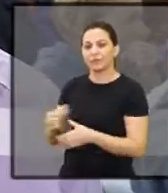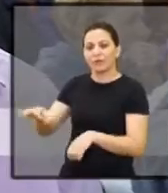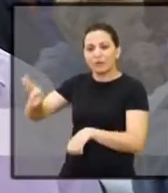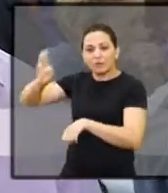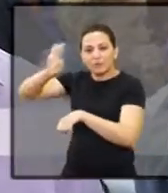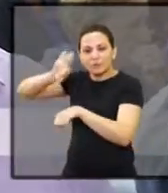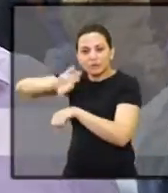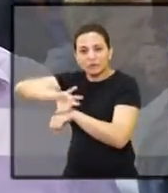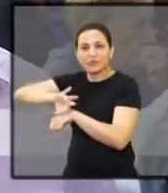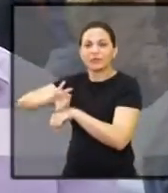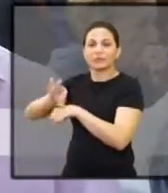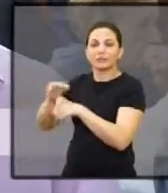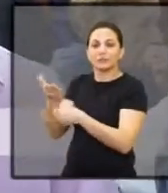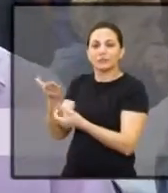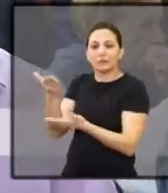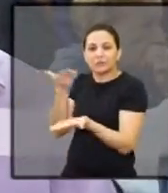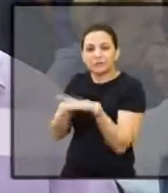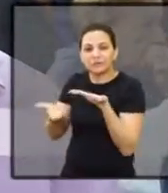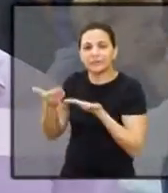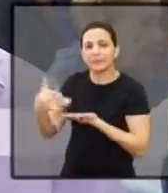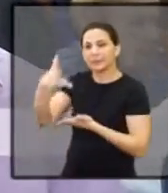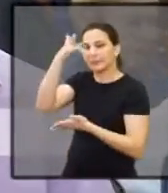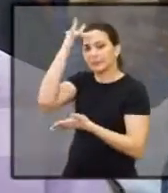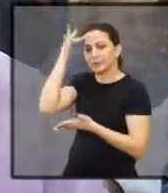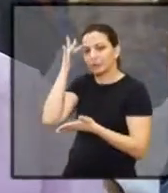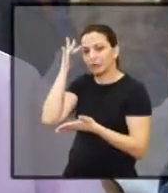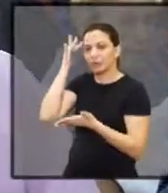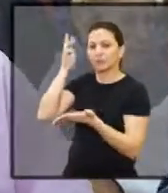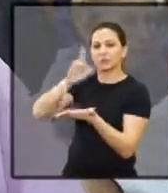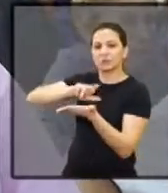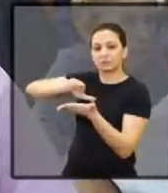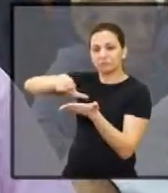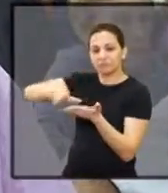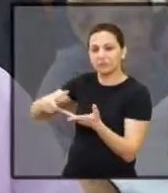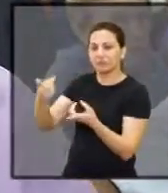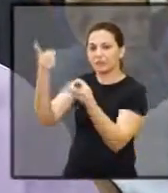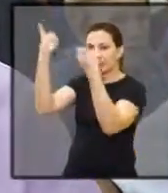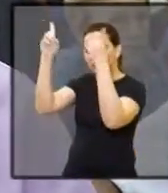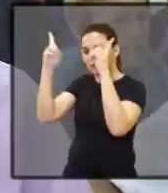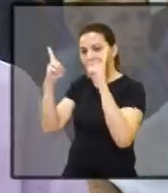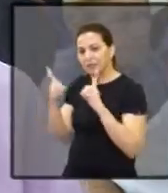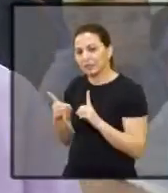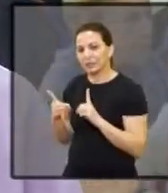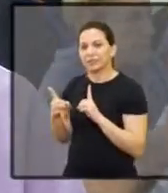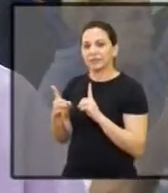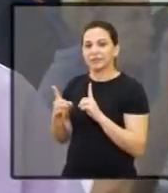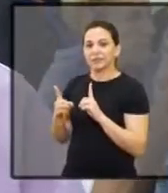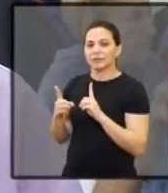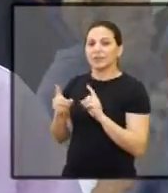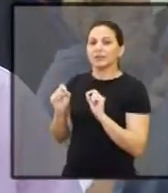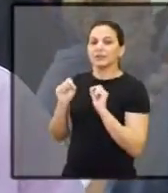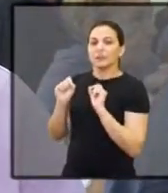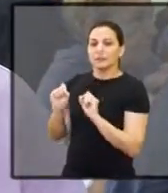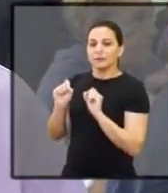a reabilitação física, intelectual, auditiva.